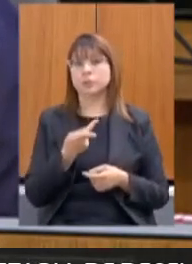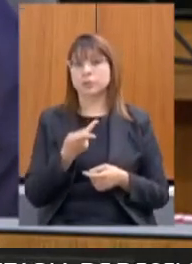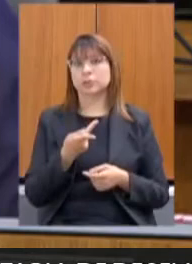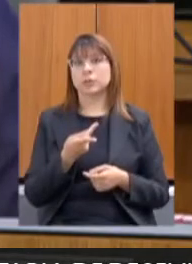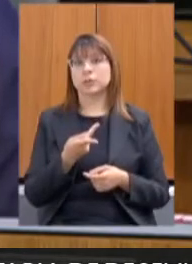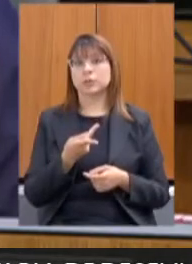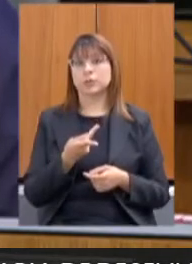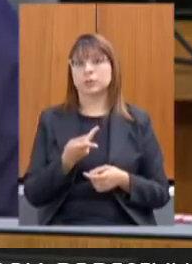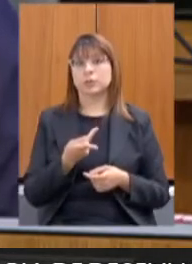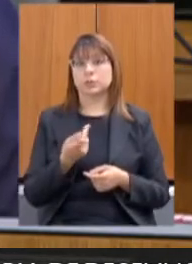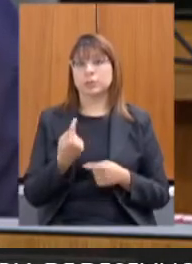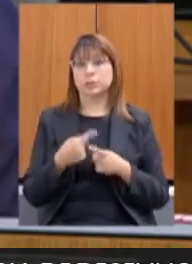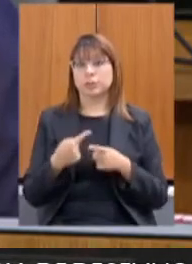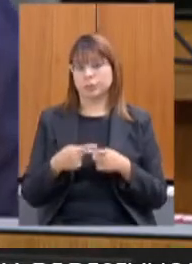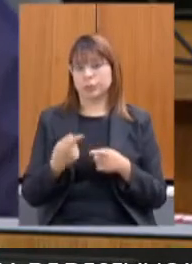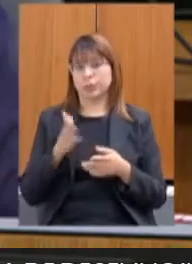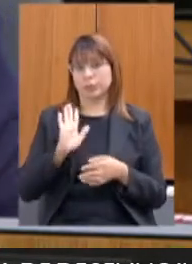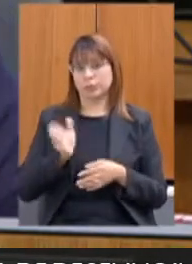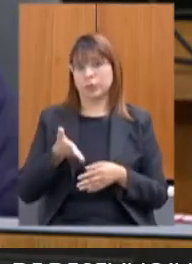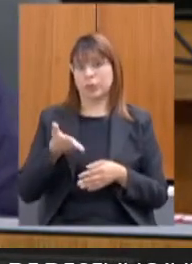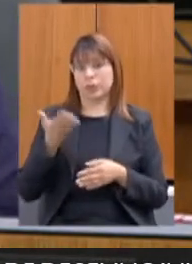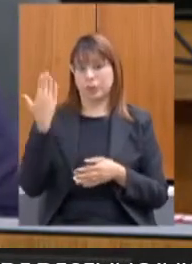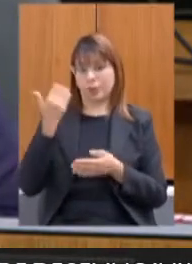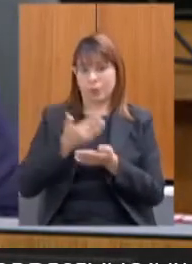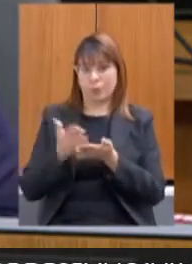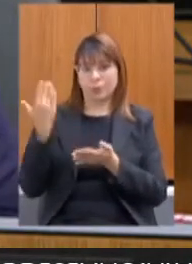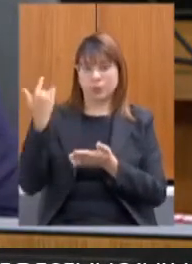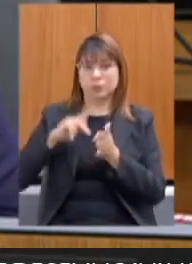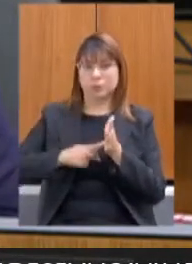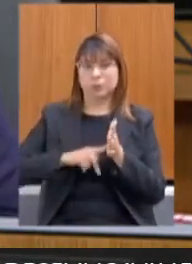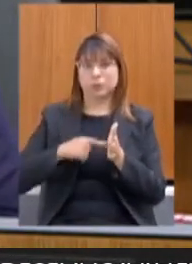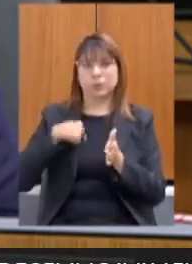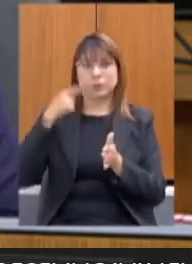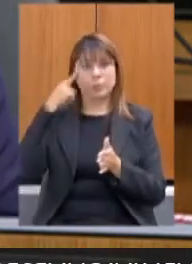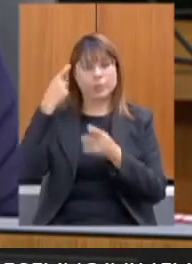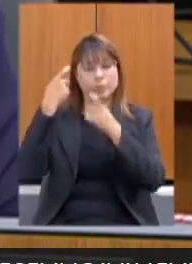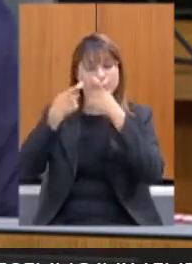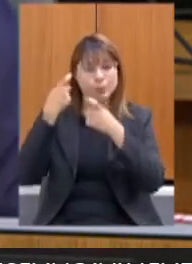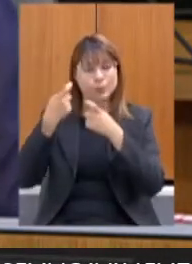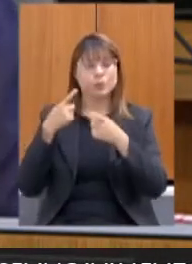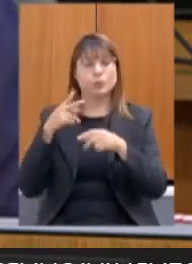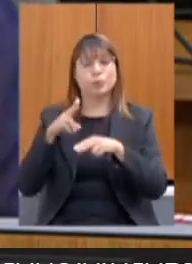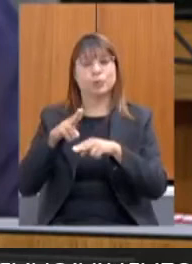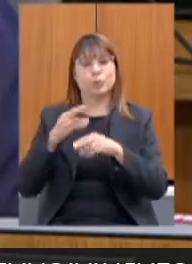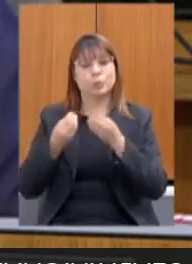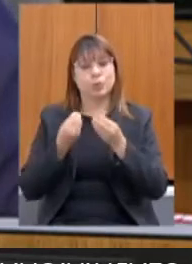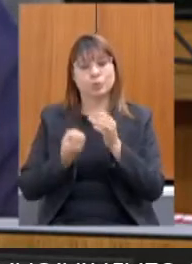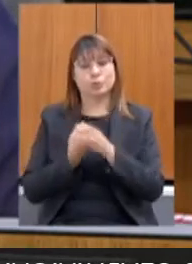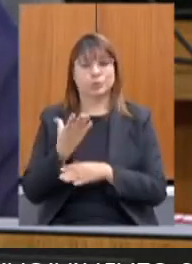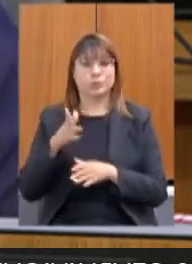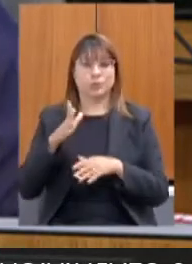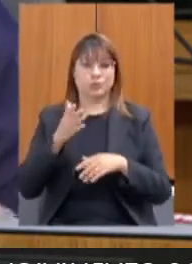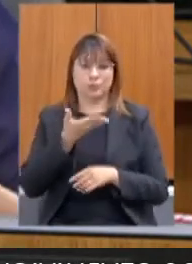minha origem sindical, da preocupação com a geração de emprego. Nós temos,